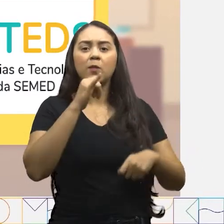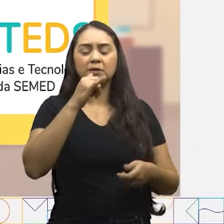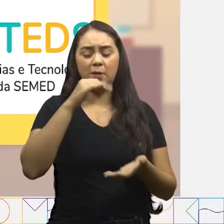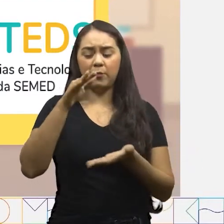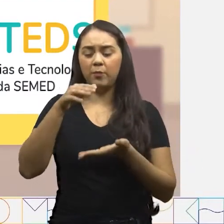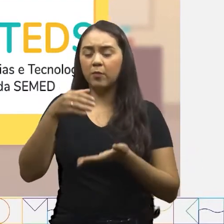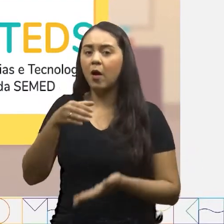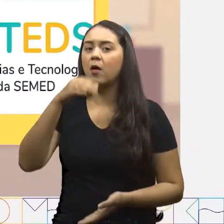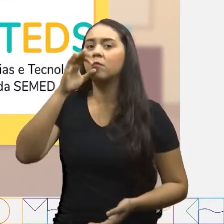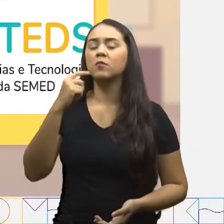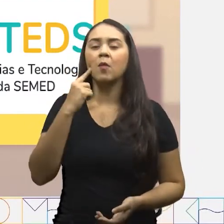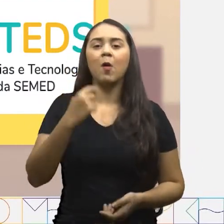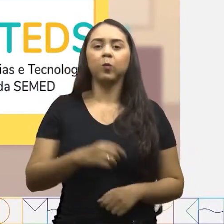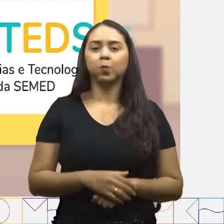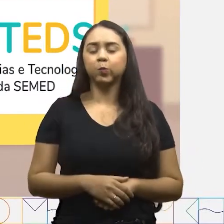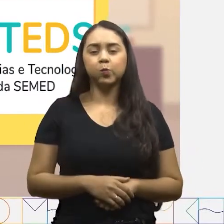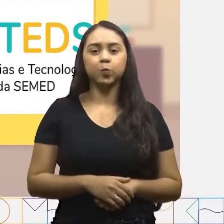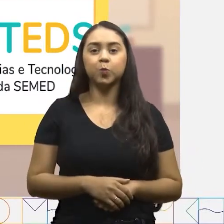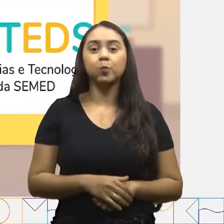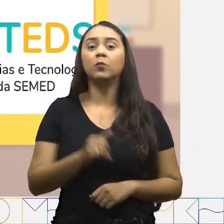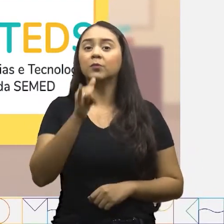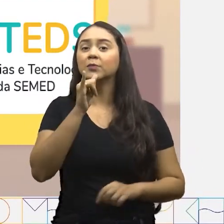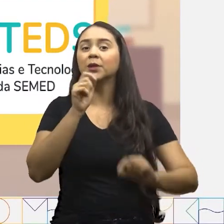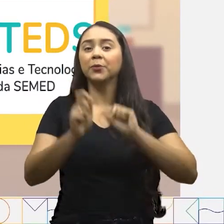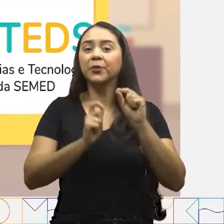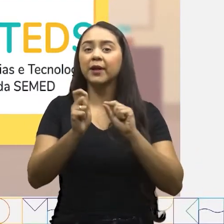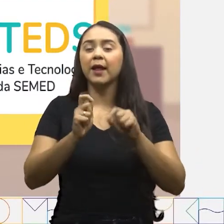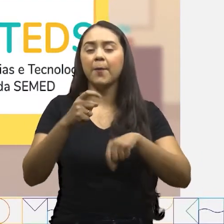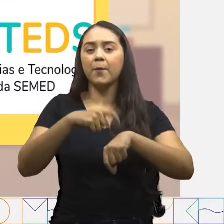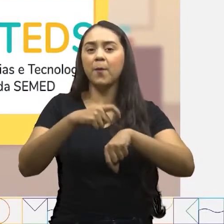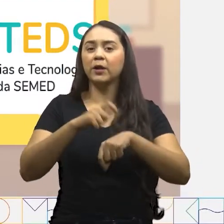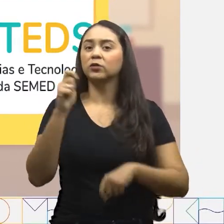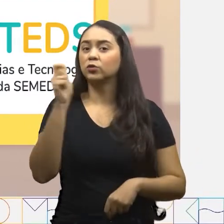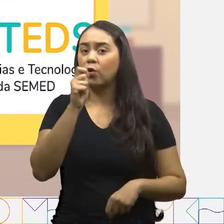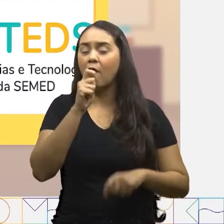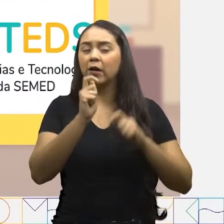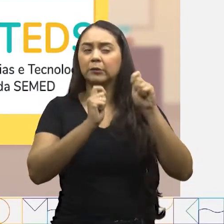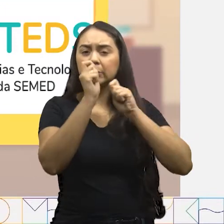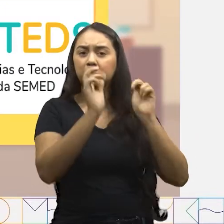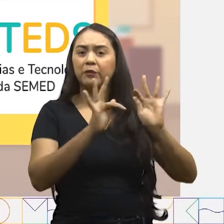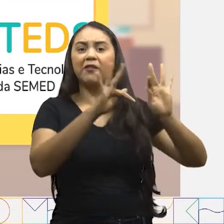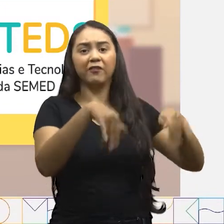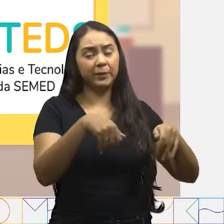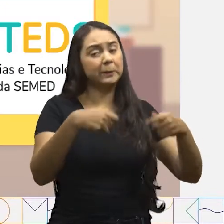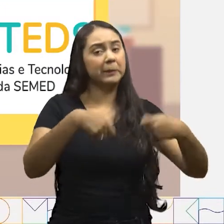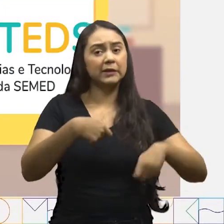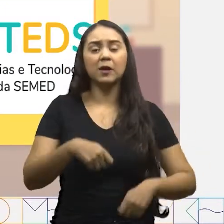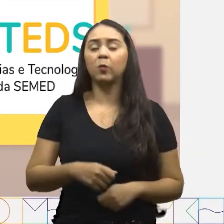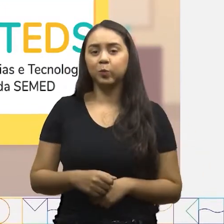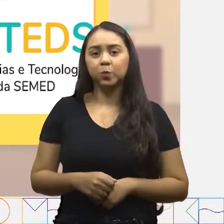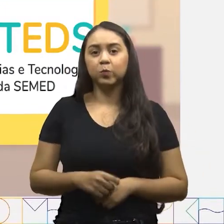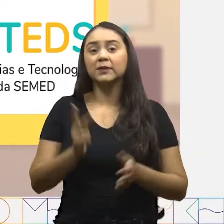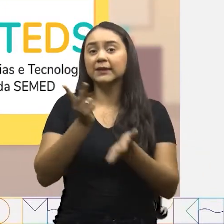enxaguar bem a boca após usar a escova e o fio dental